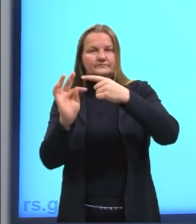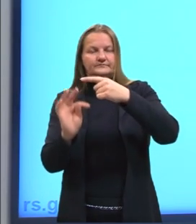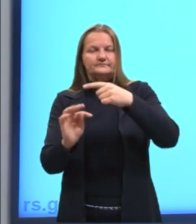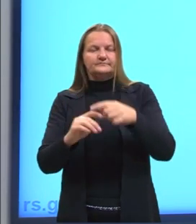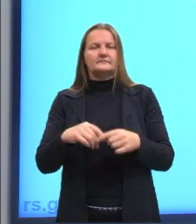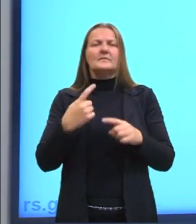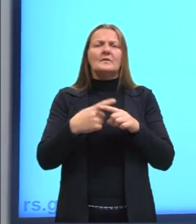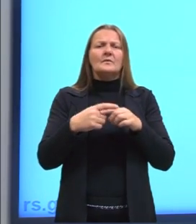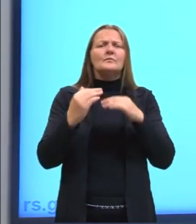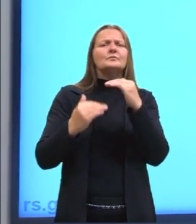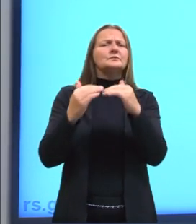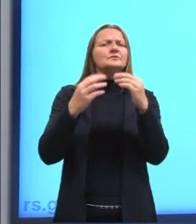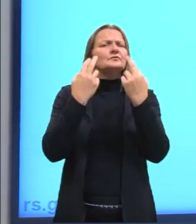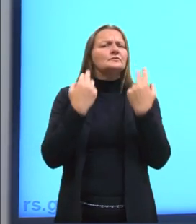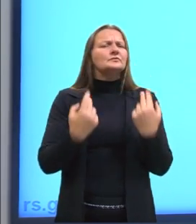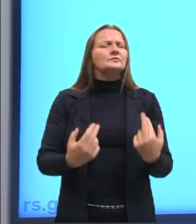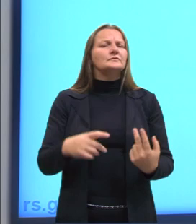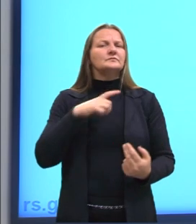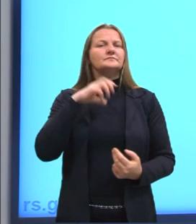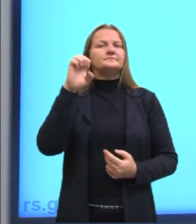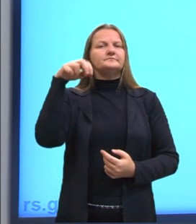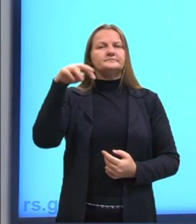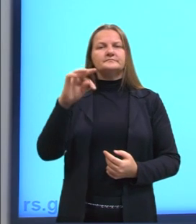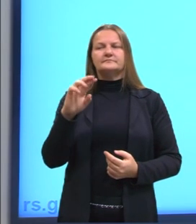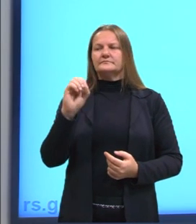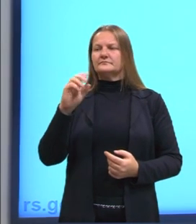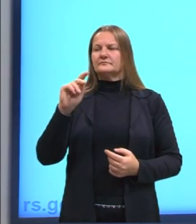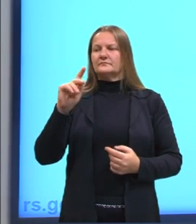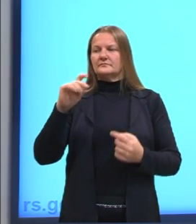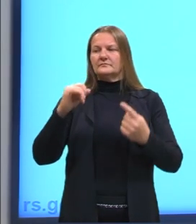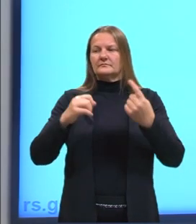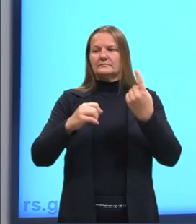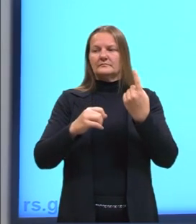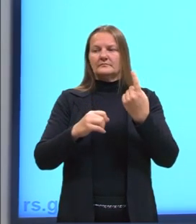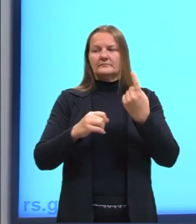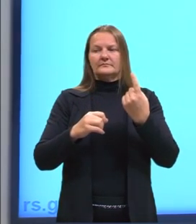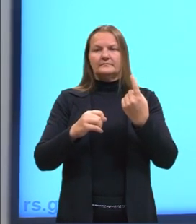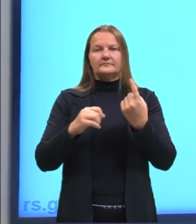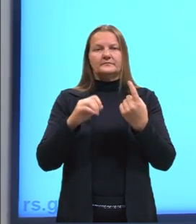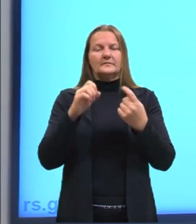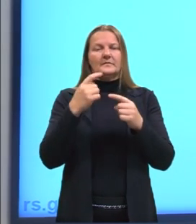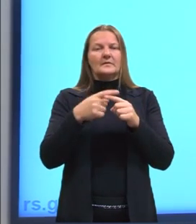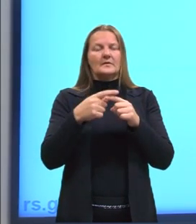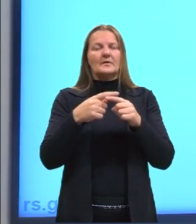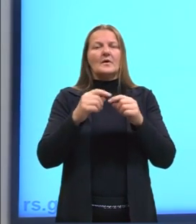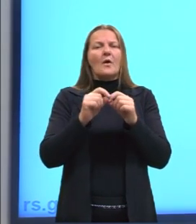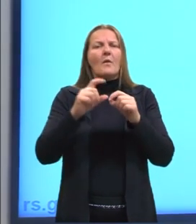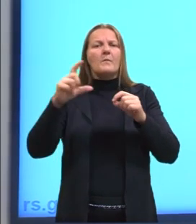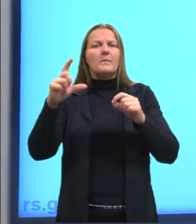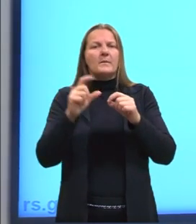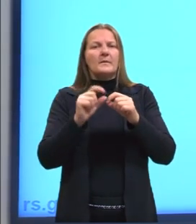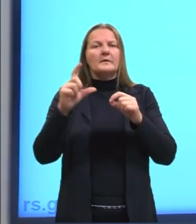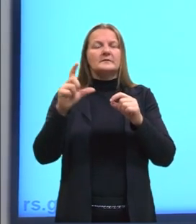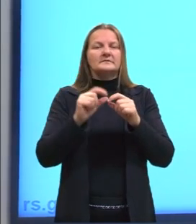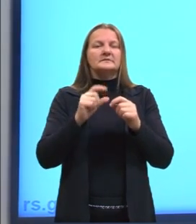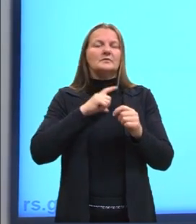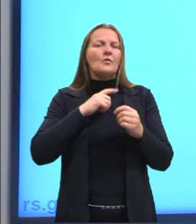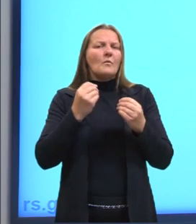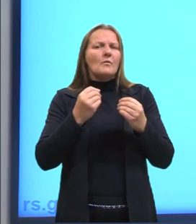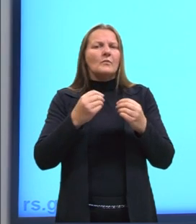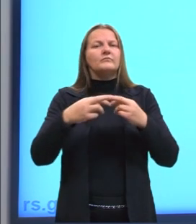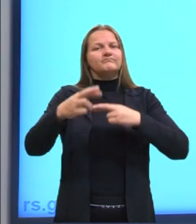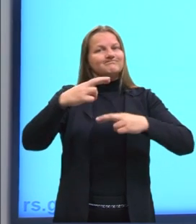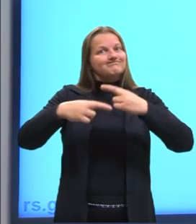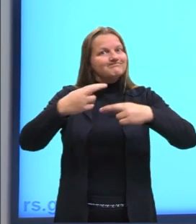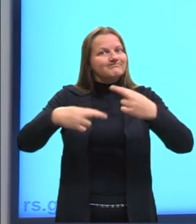naturais é associada à entropia, interpretada como algo que aumenta em um processo irreversível e se